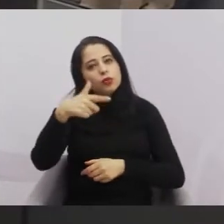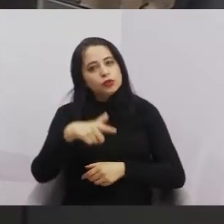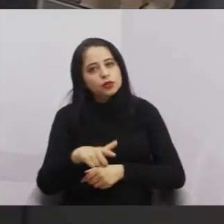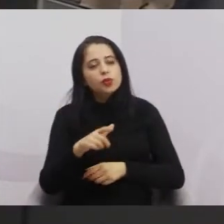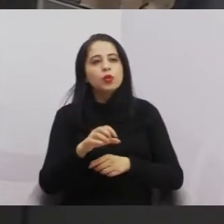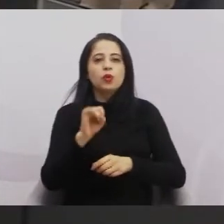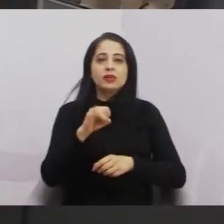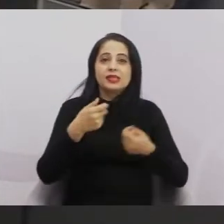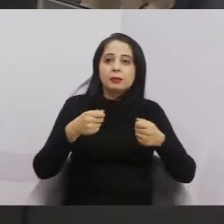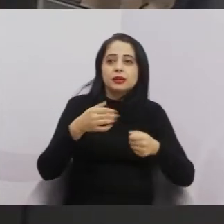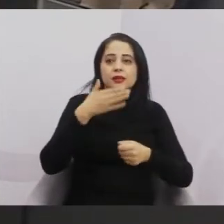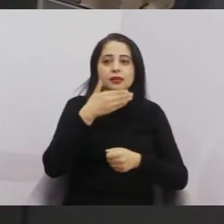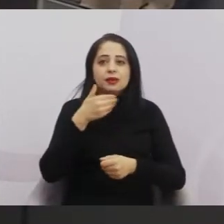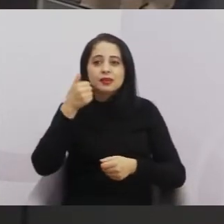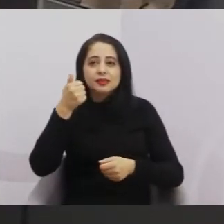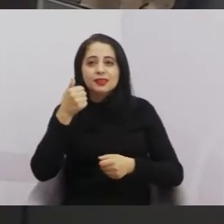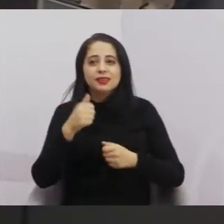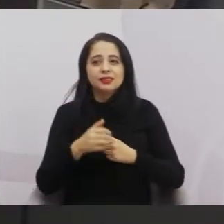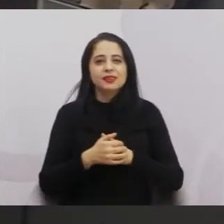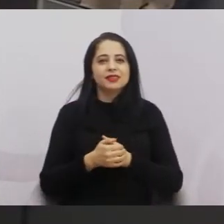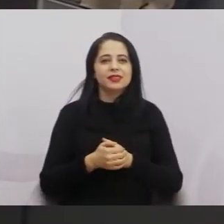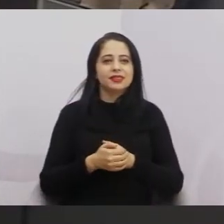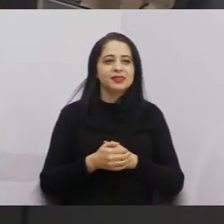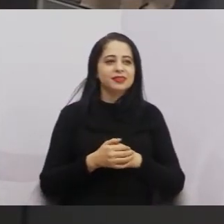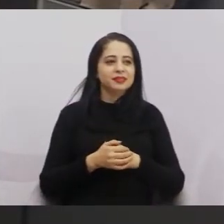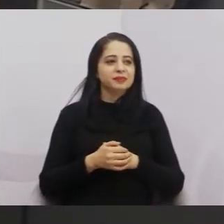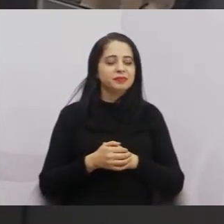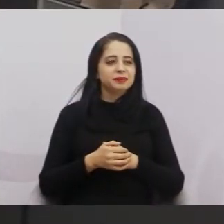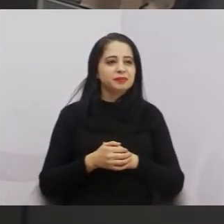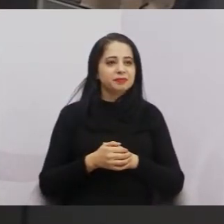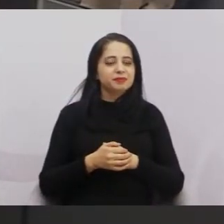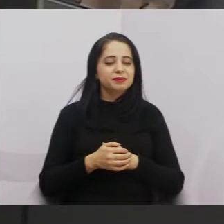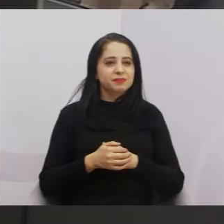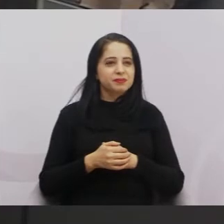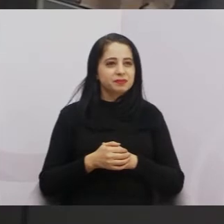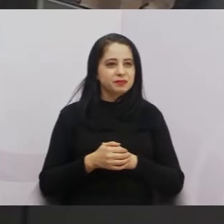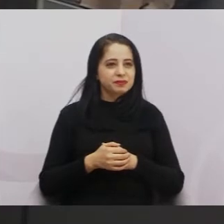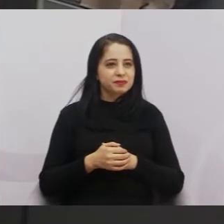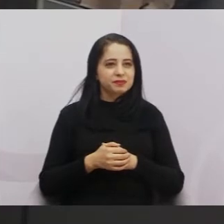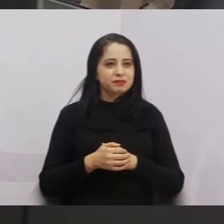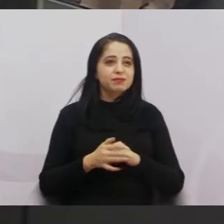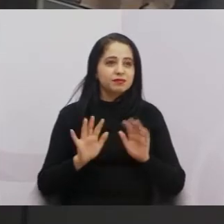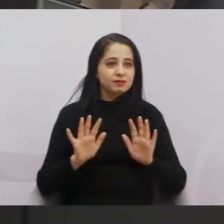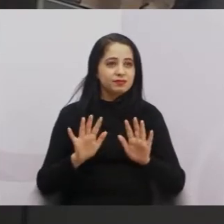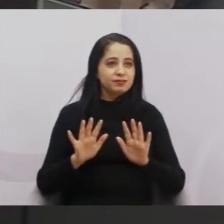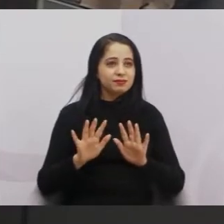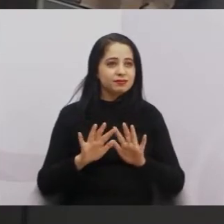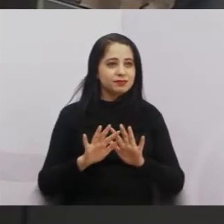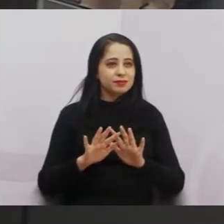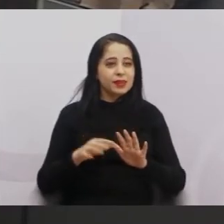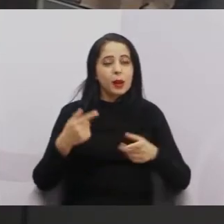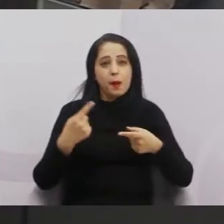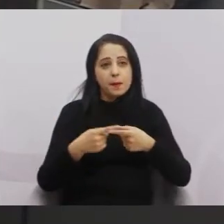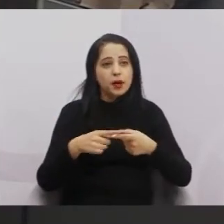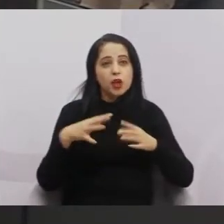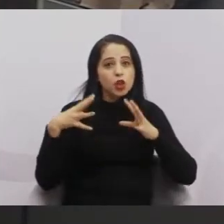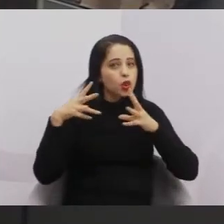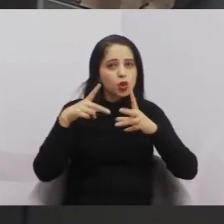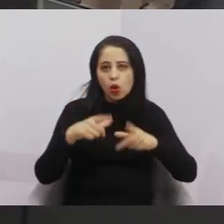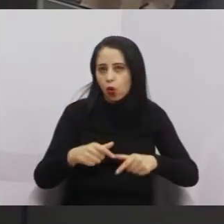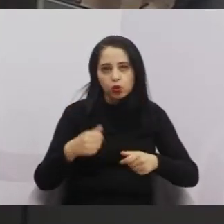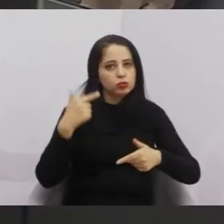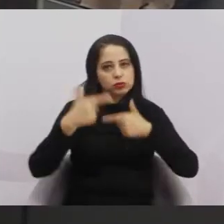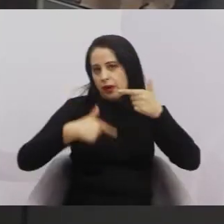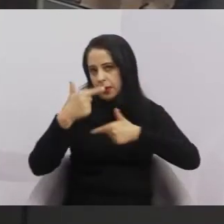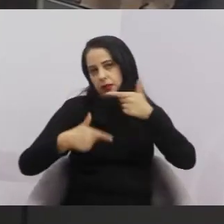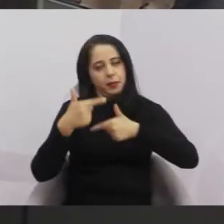se eu tenho que melhorar, se eu não tenho que melhorar. Então, eu acho que aqui não é falar eu posso, eu fico. Todo mundo pode ficar, porque todo mundo trabalha aqui. Não tem o que trabalha